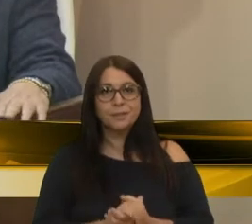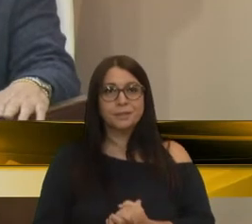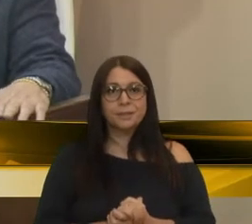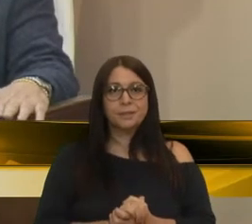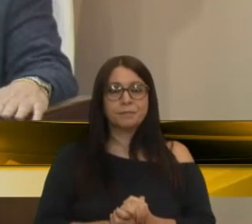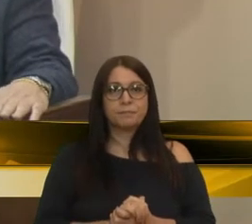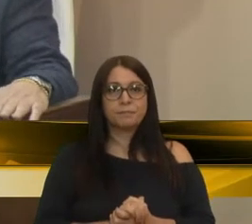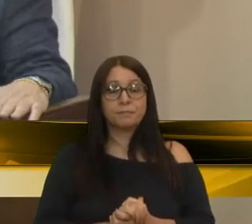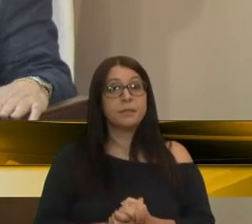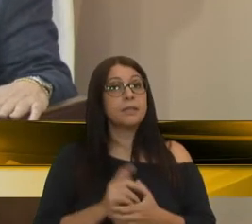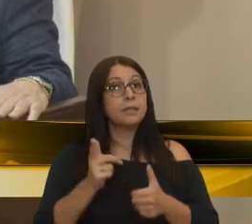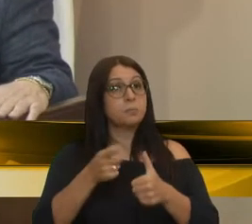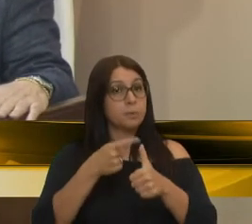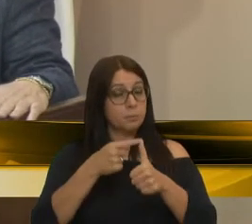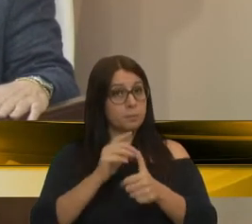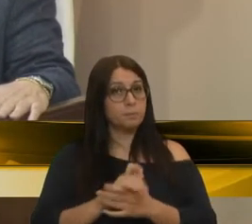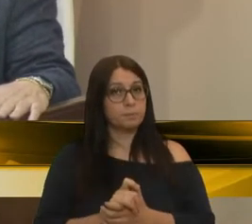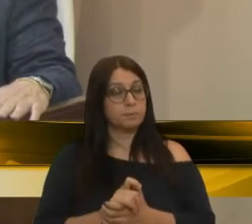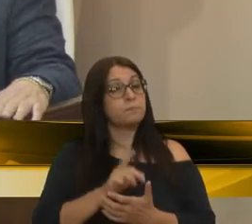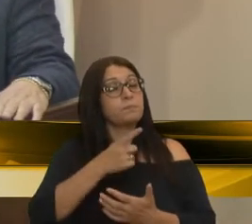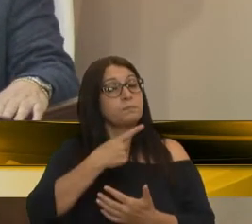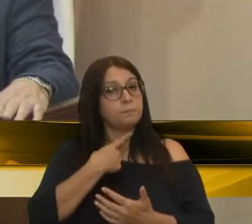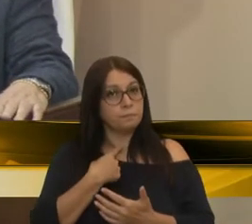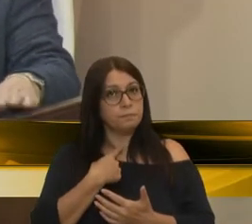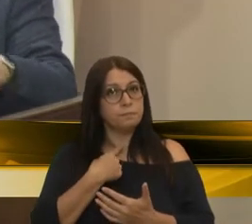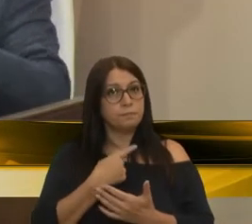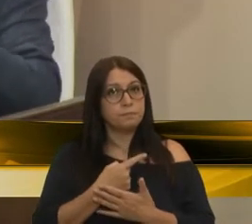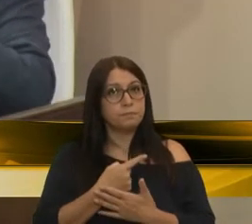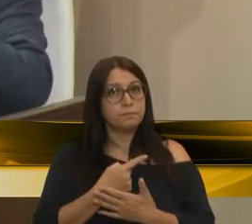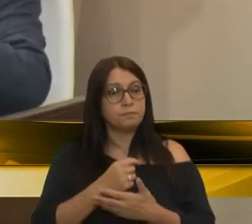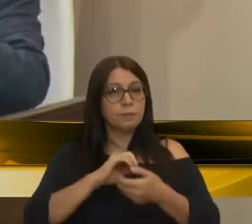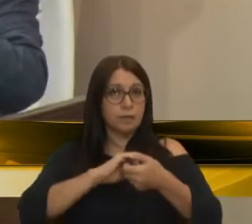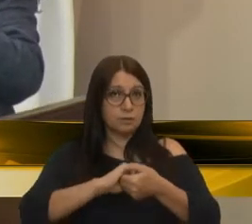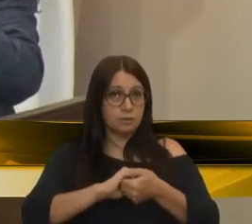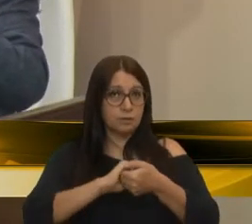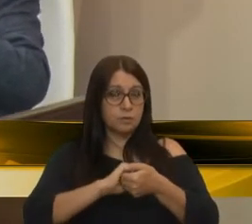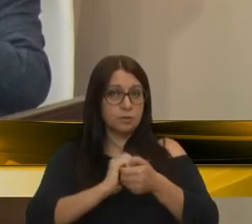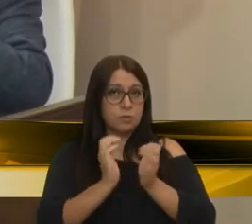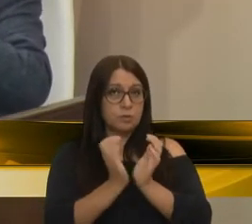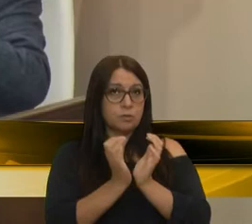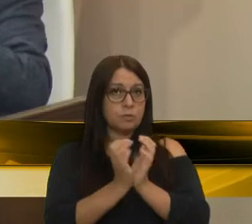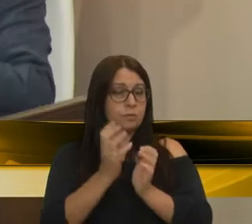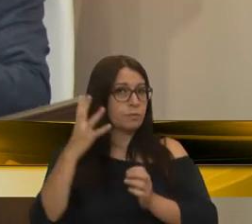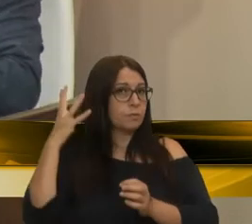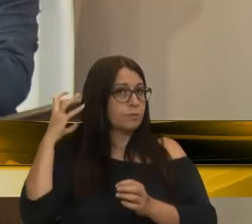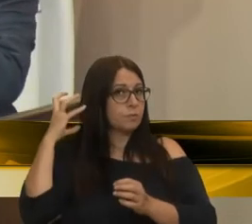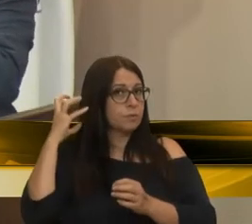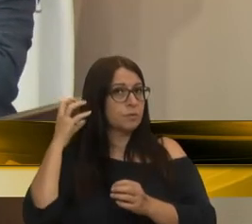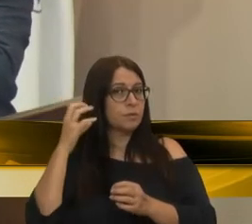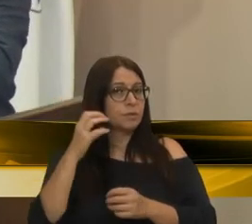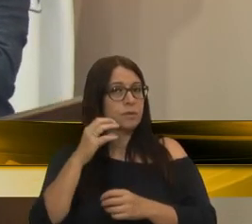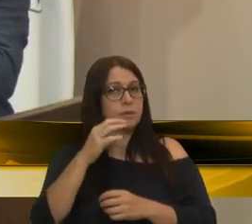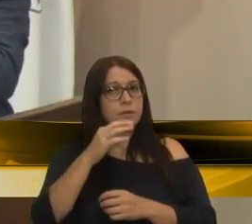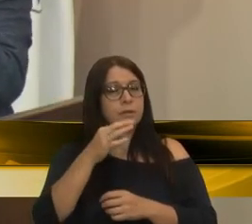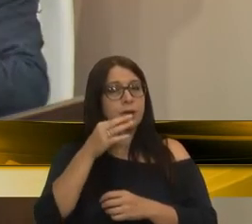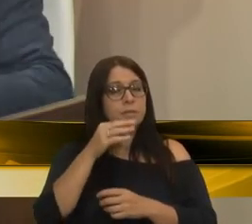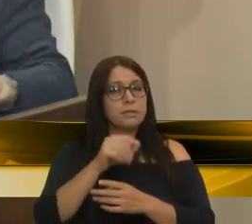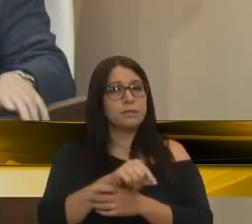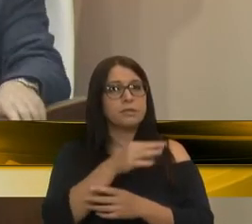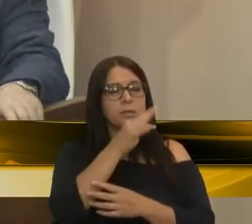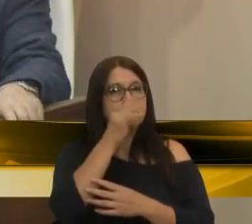Em primeiro lugar, gostaria de saudar os colegas vereadores Tibiri Sá, Tatiana e o Rafael